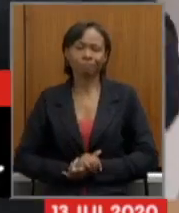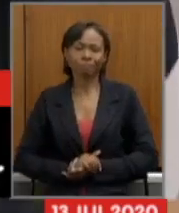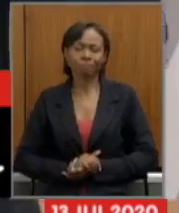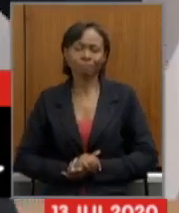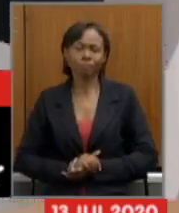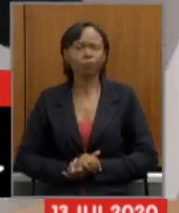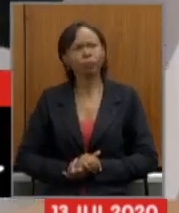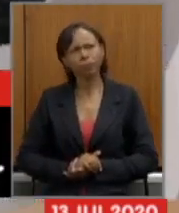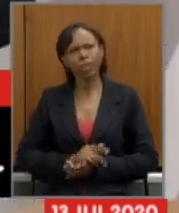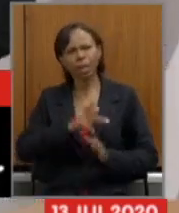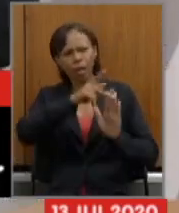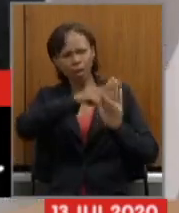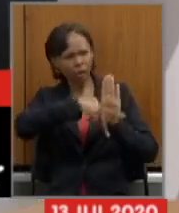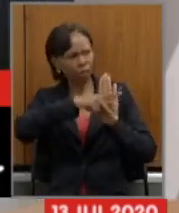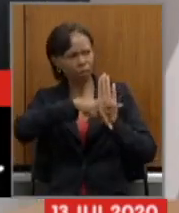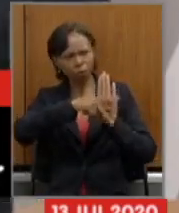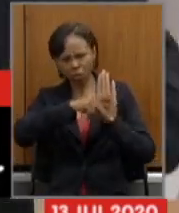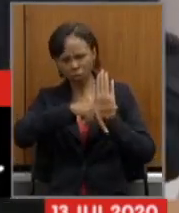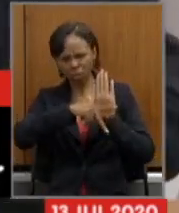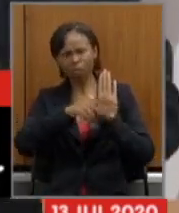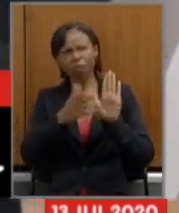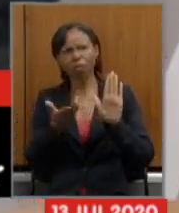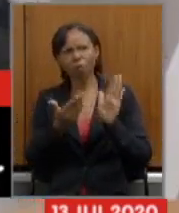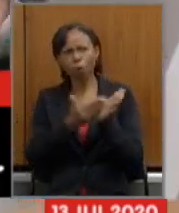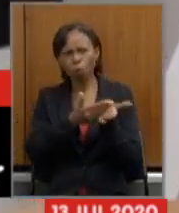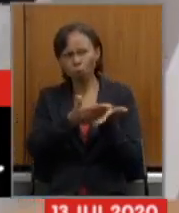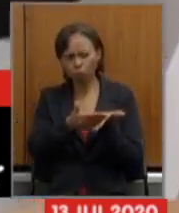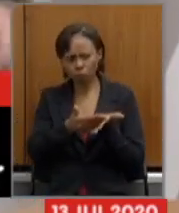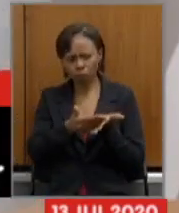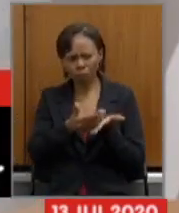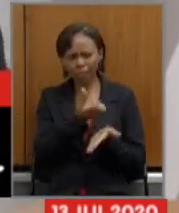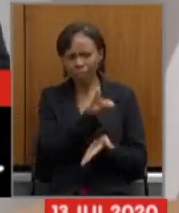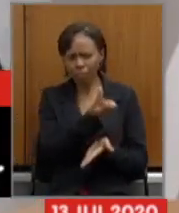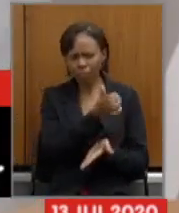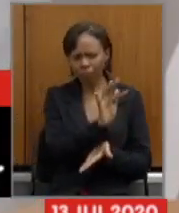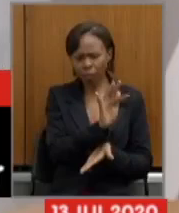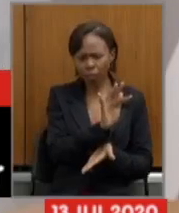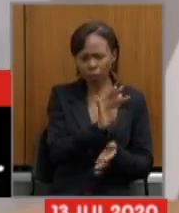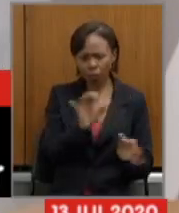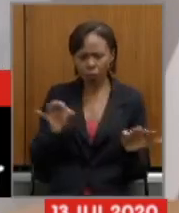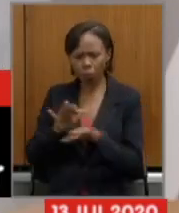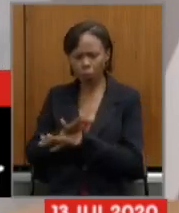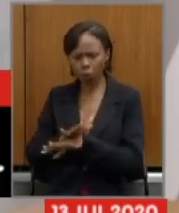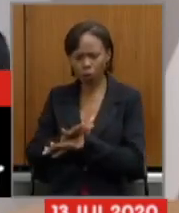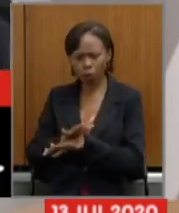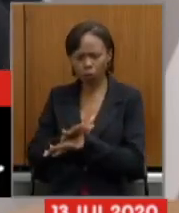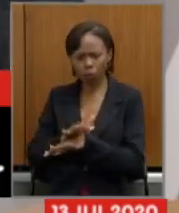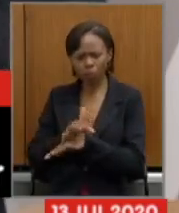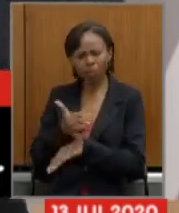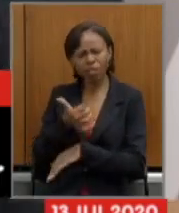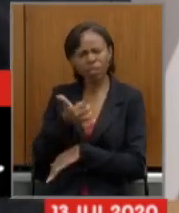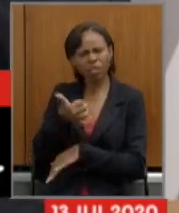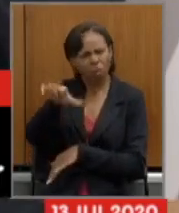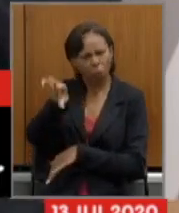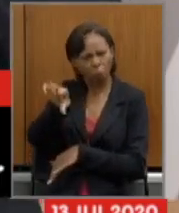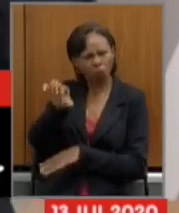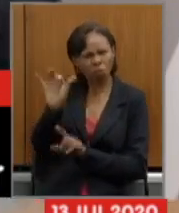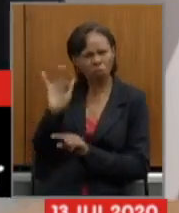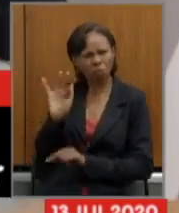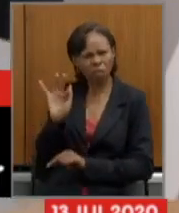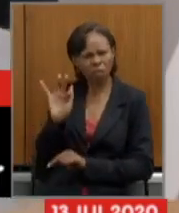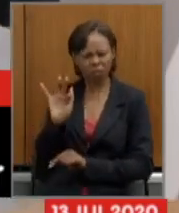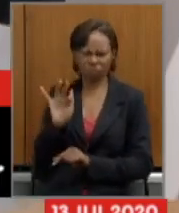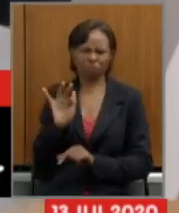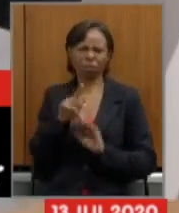esse projeto por acaso porque entrou dia 6 de fevereiro e saiu dia 19 ele pode ter sido considerado um